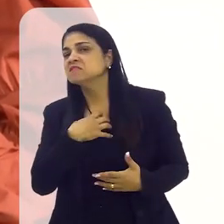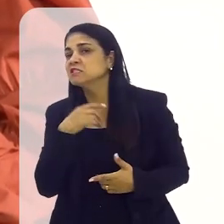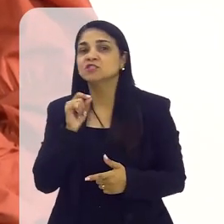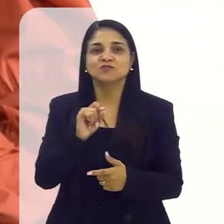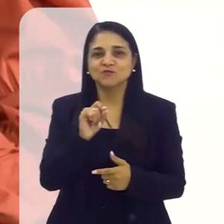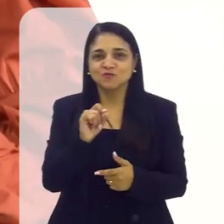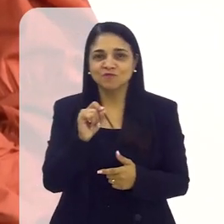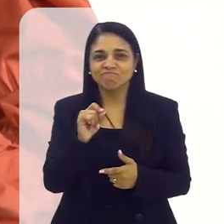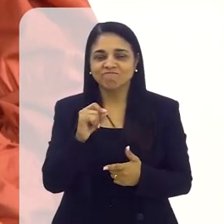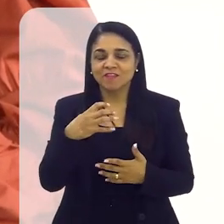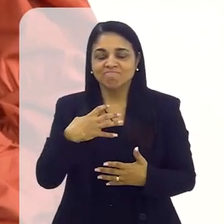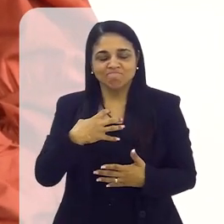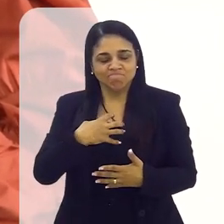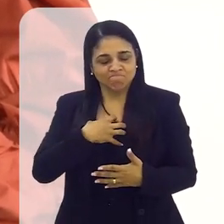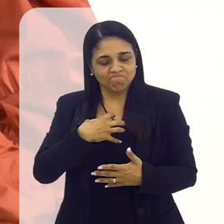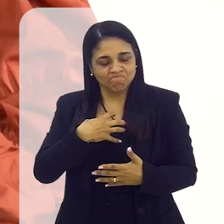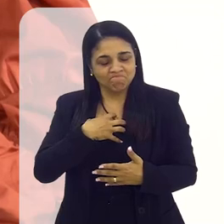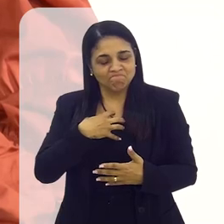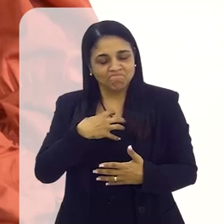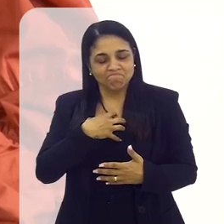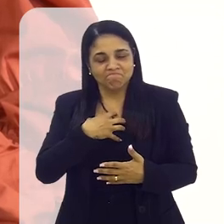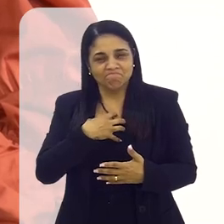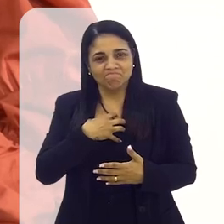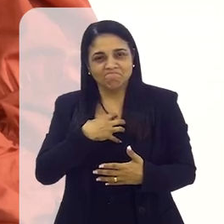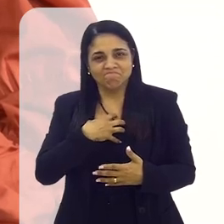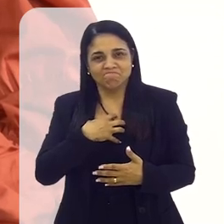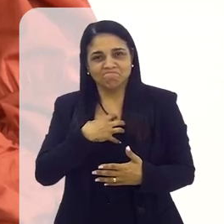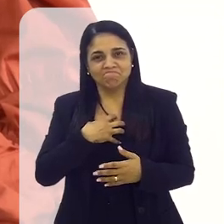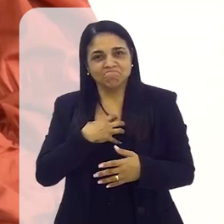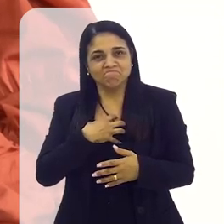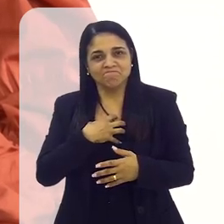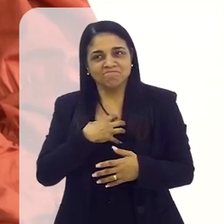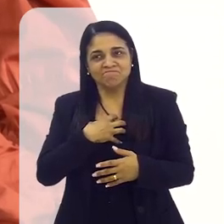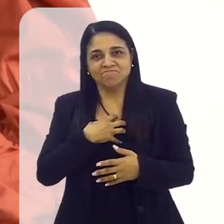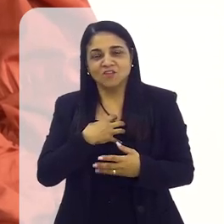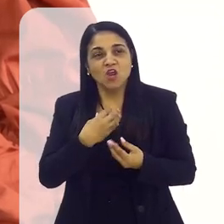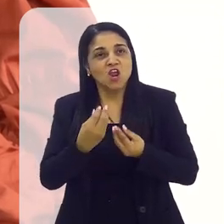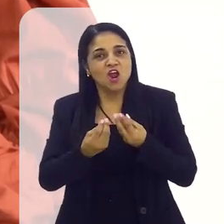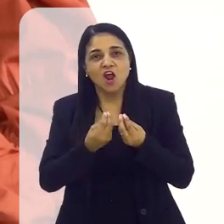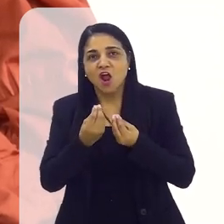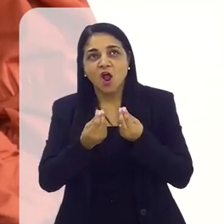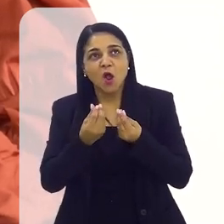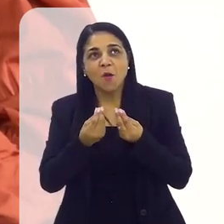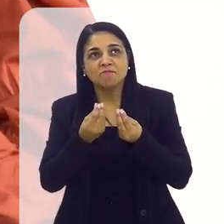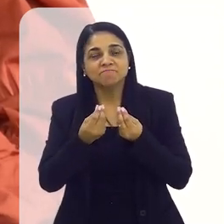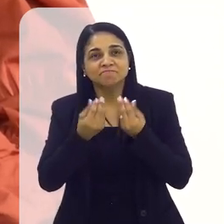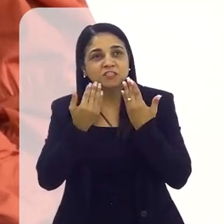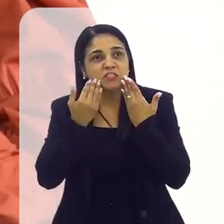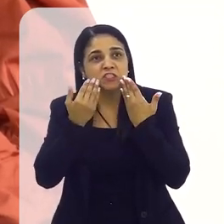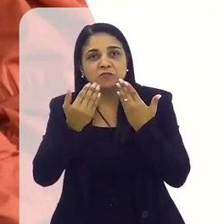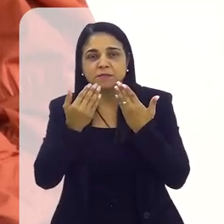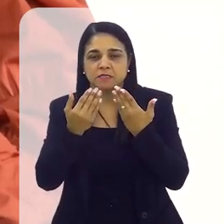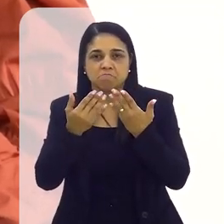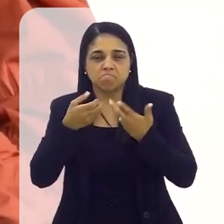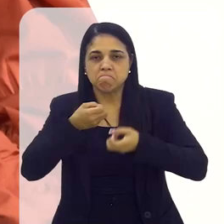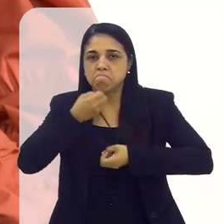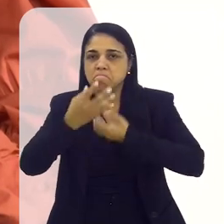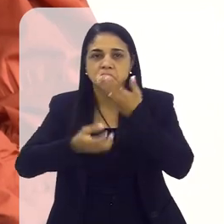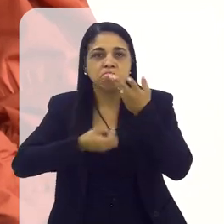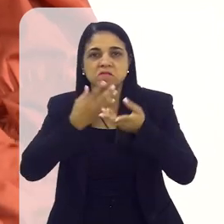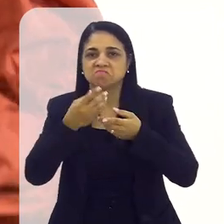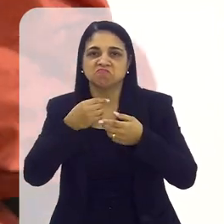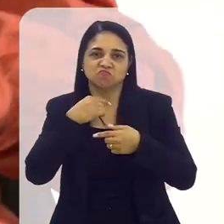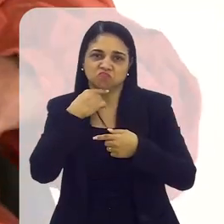sentimento que não dá para você expressar com palavras, né?